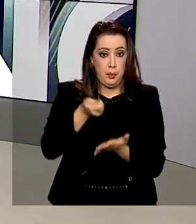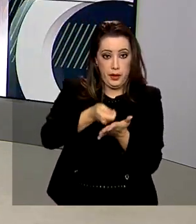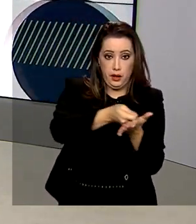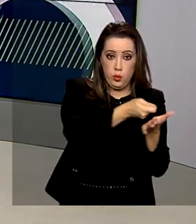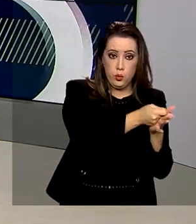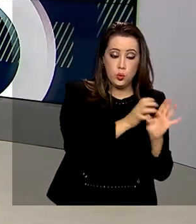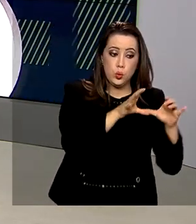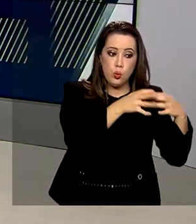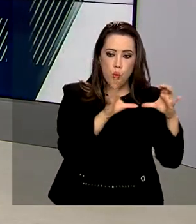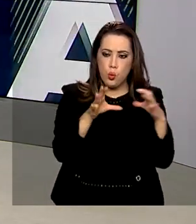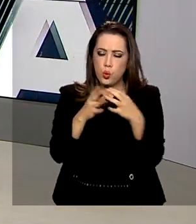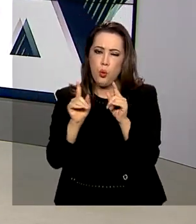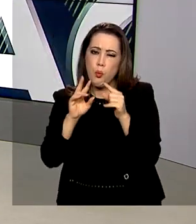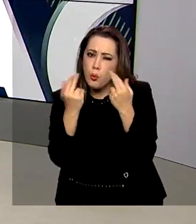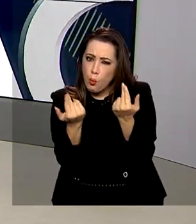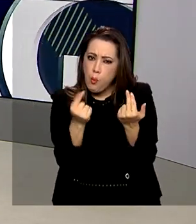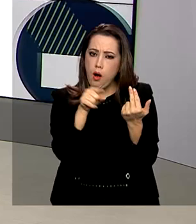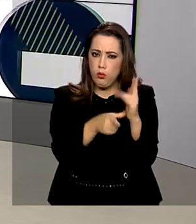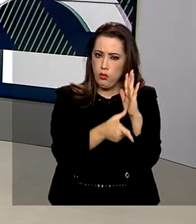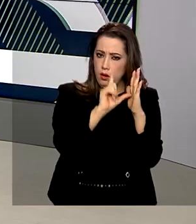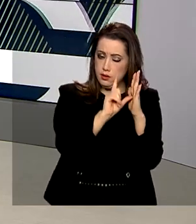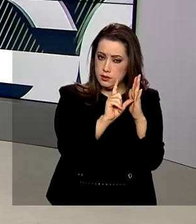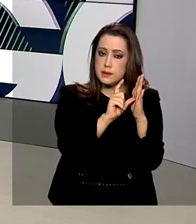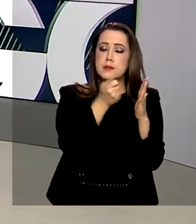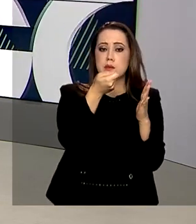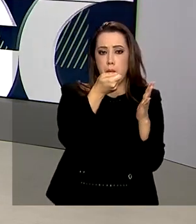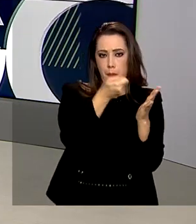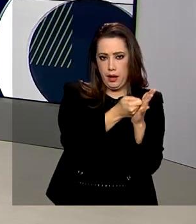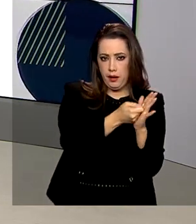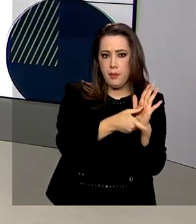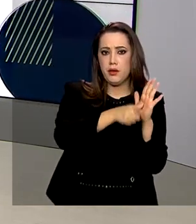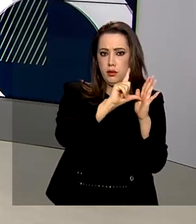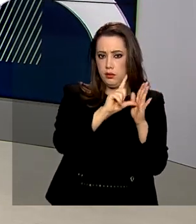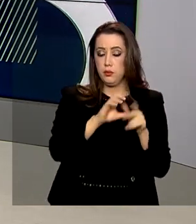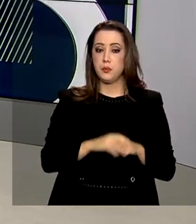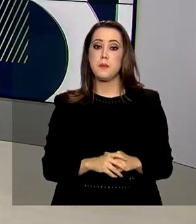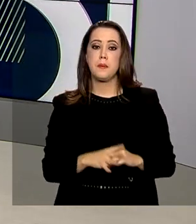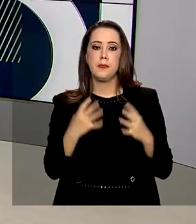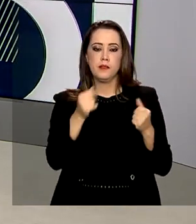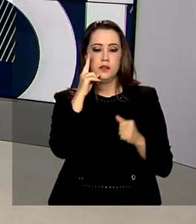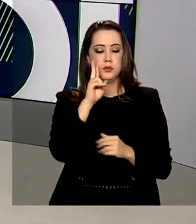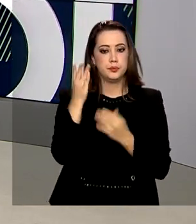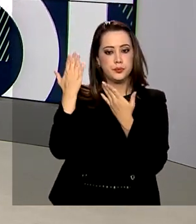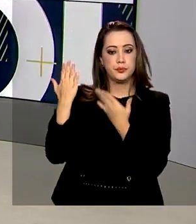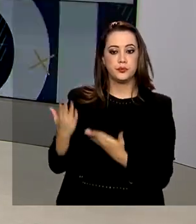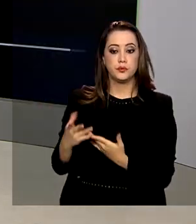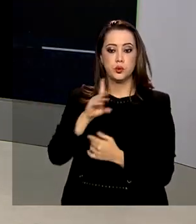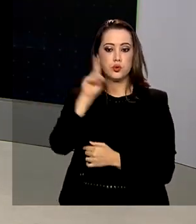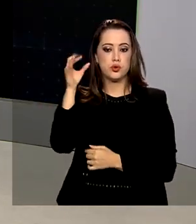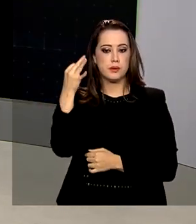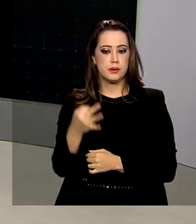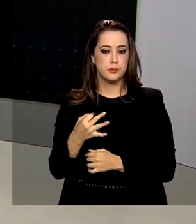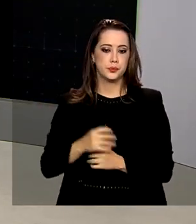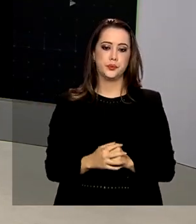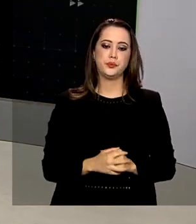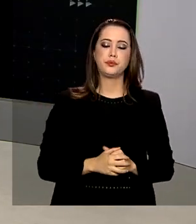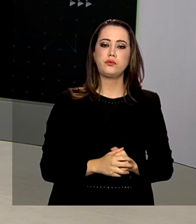depositado em lotes de acordo com os saques das parcelas anteriores. Vamos ver aqui no telão essas datas.